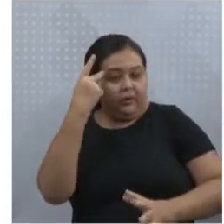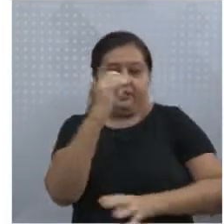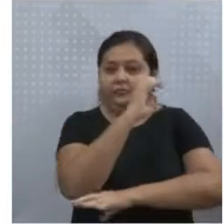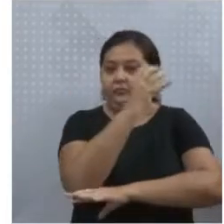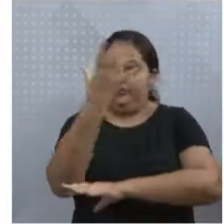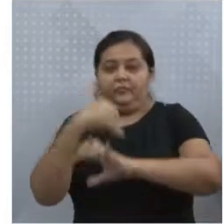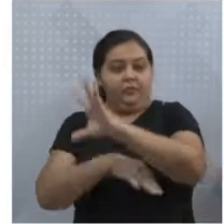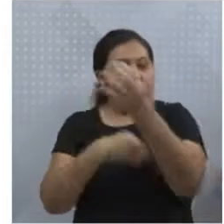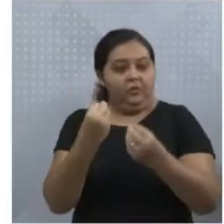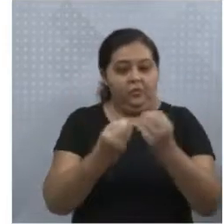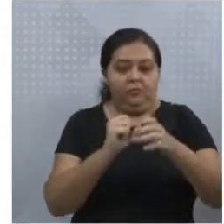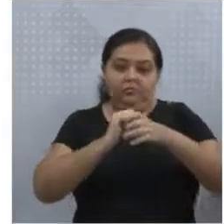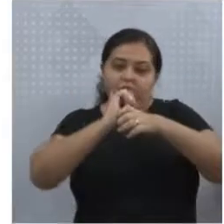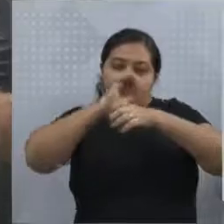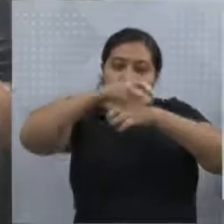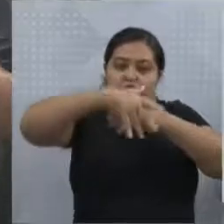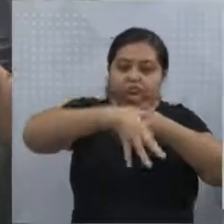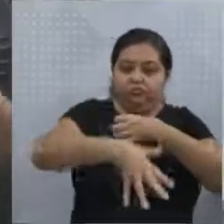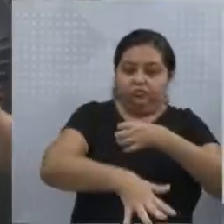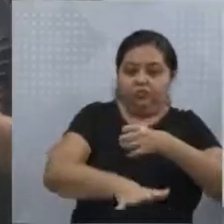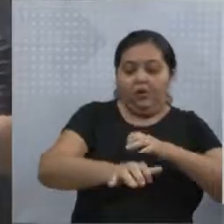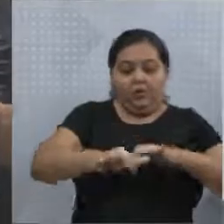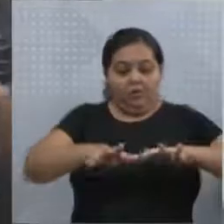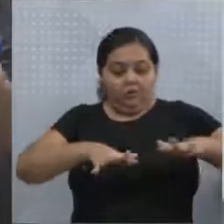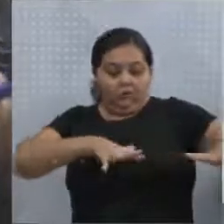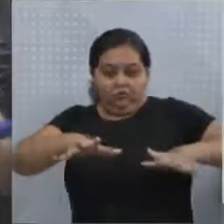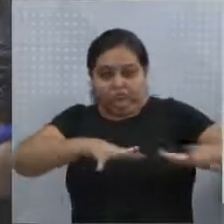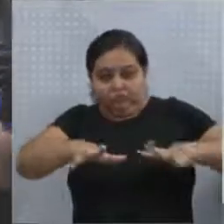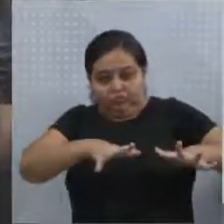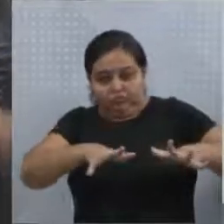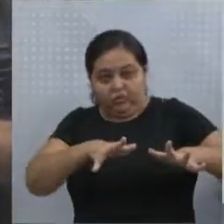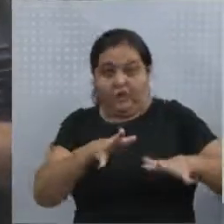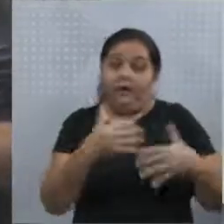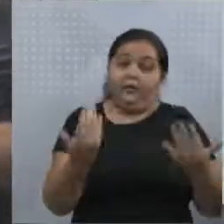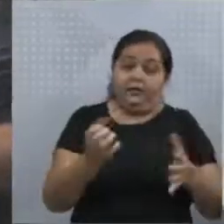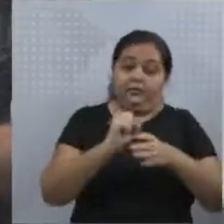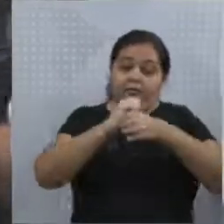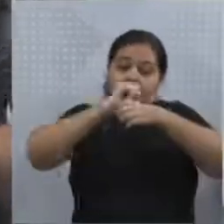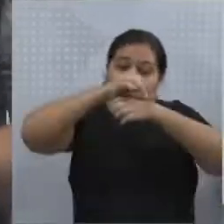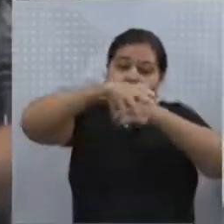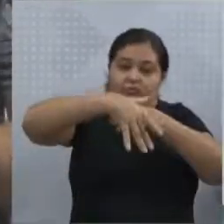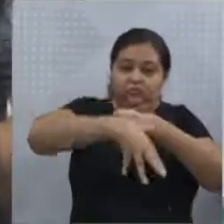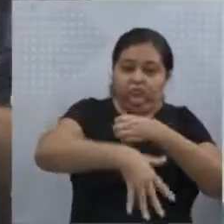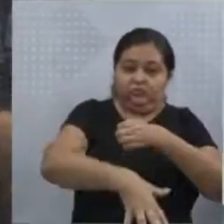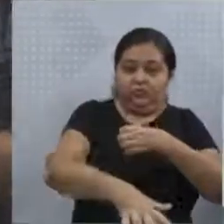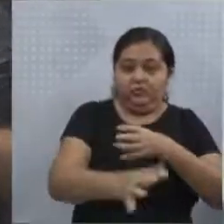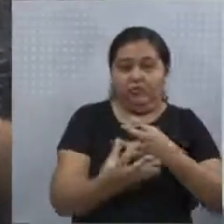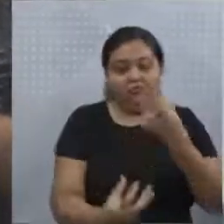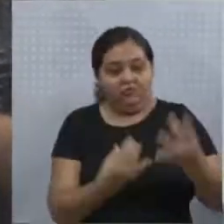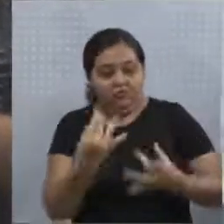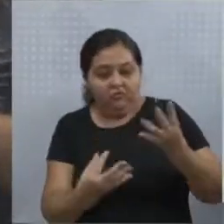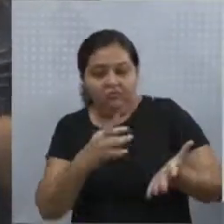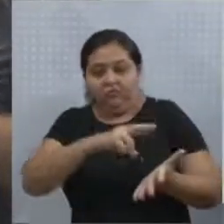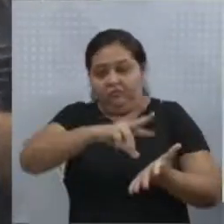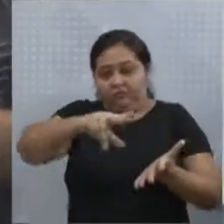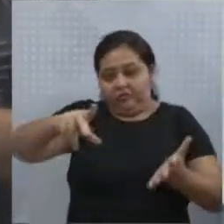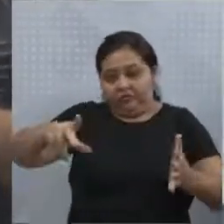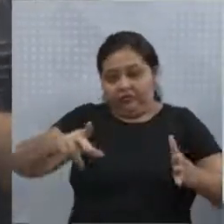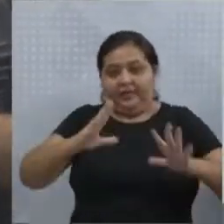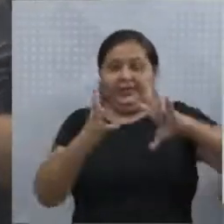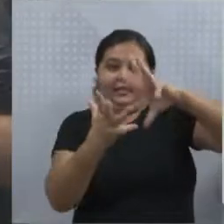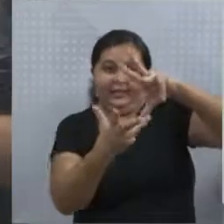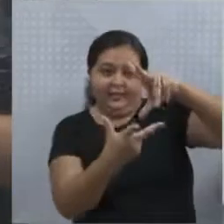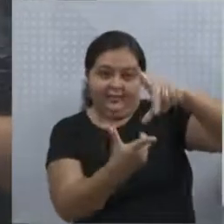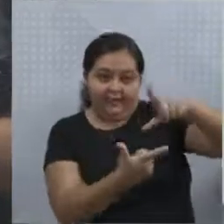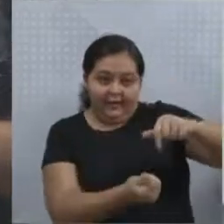erupção vulcânica, terremotos. No caso dos vulcões, eles lançam gases tóxicos na atmosfera, tá? E